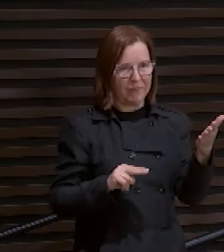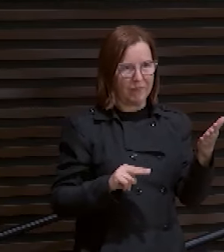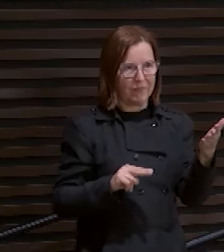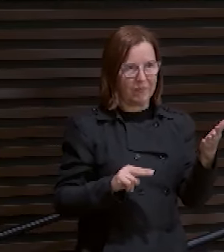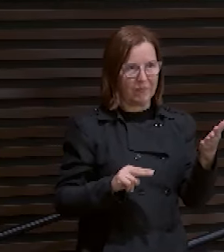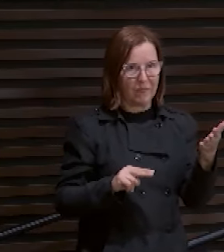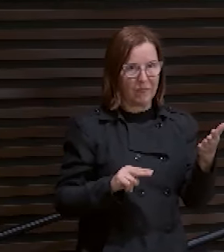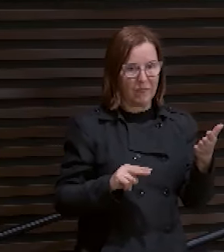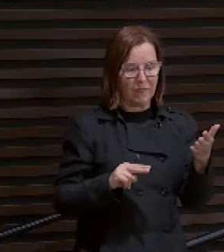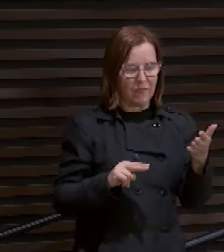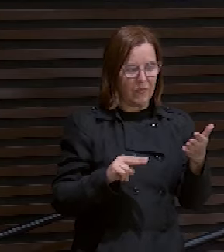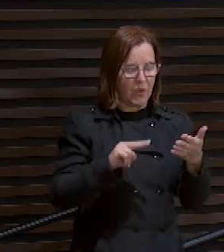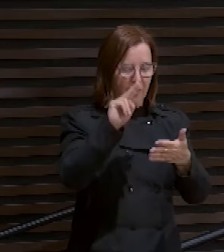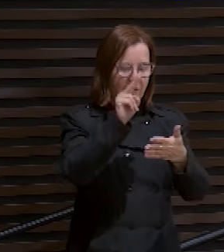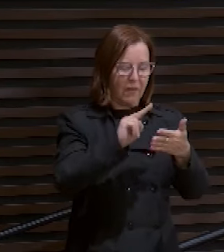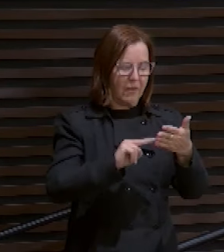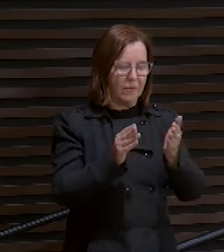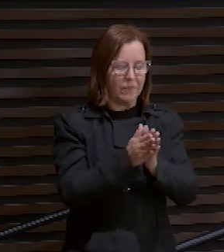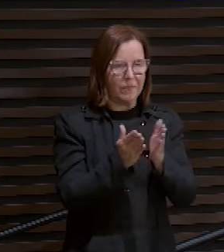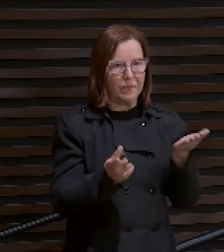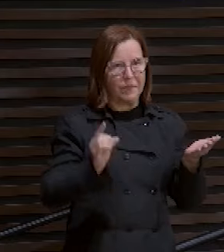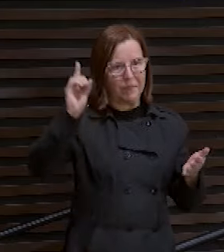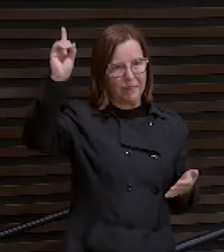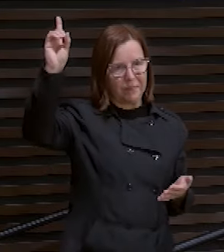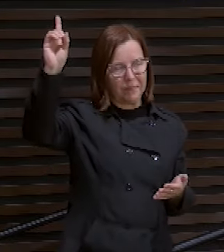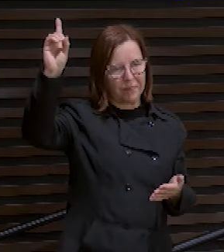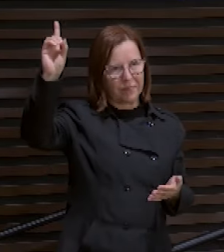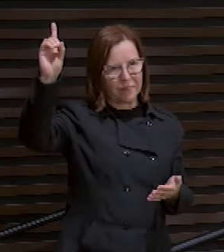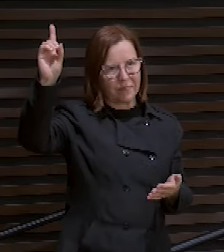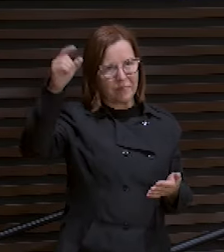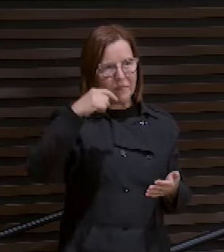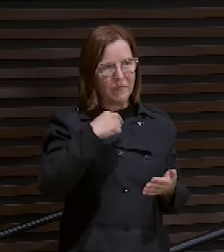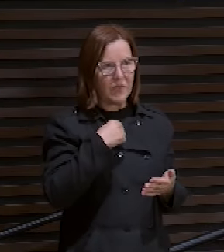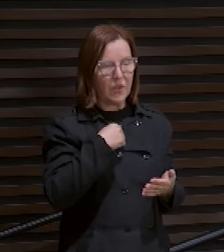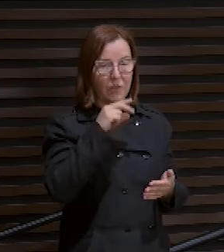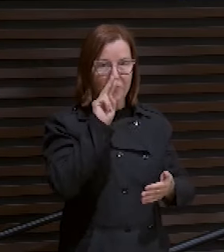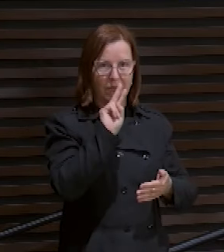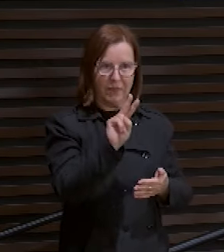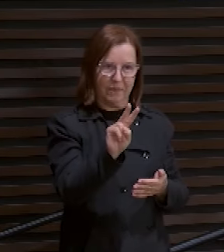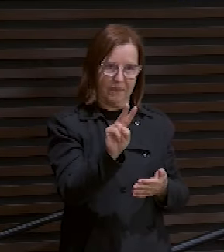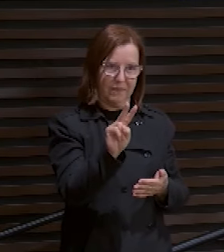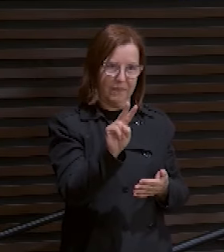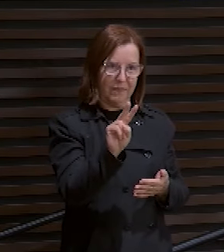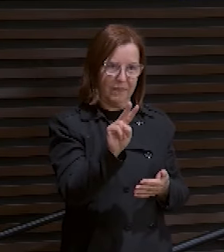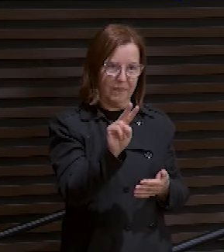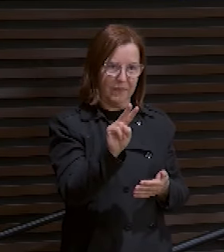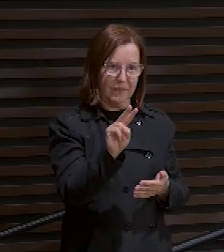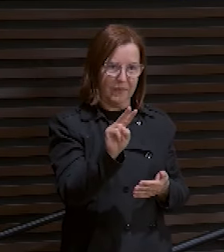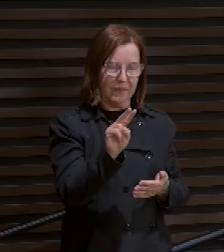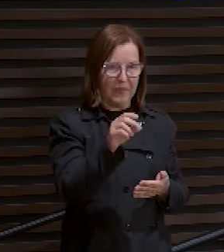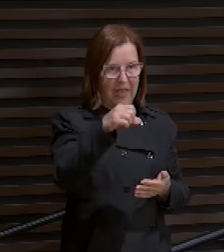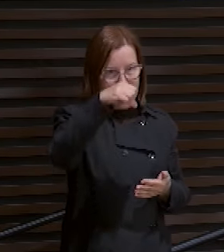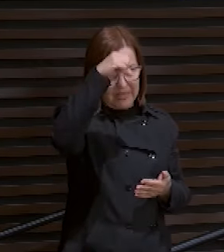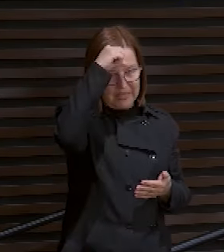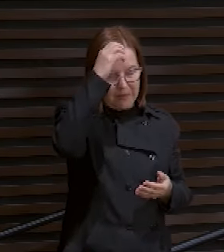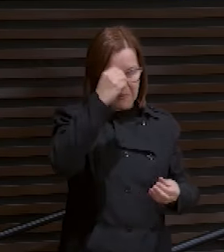olhando para a palavra de Deus, eu tenho visto que a depressão está